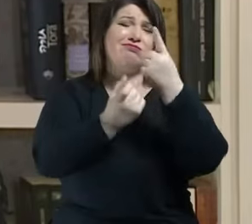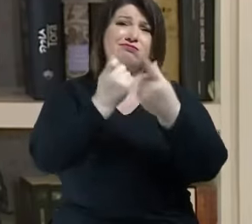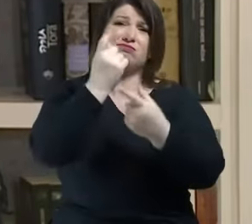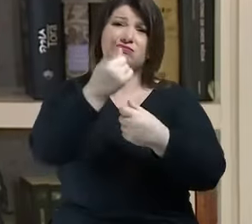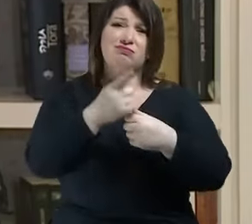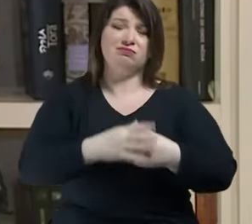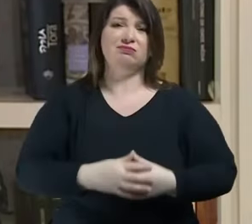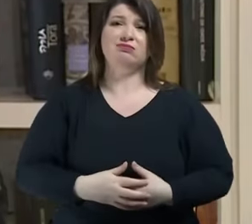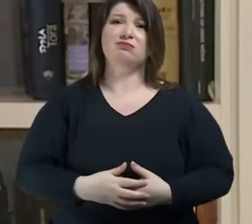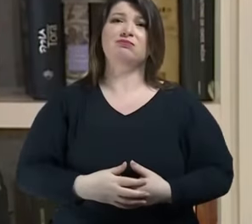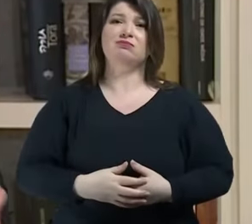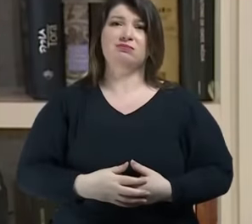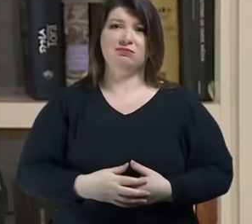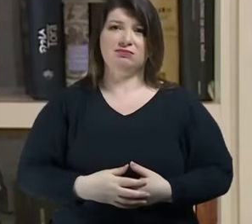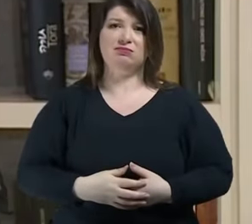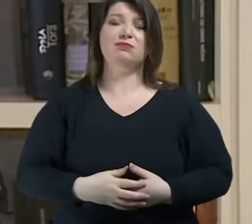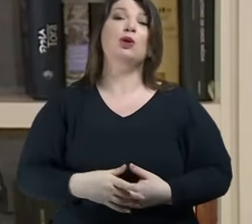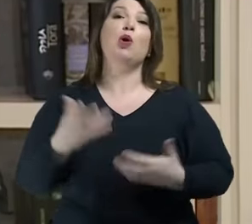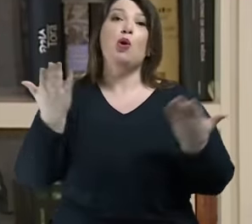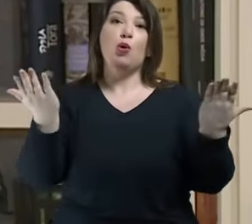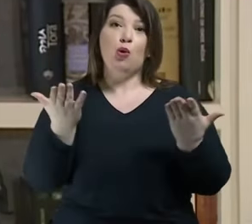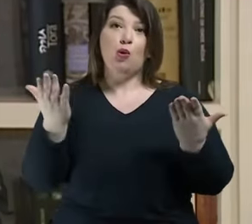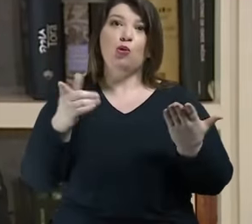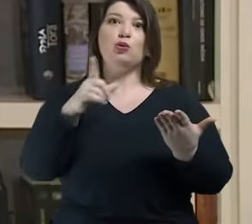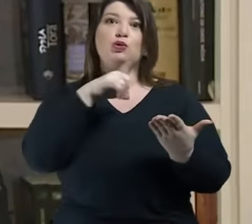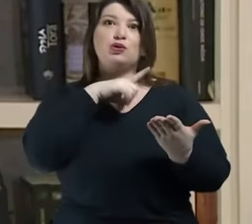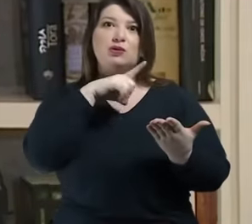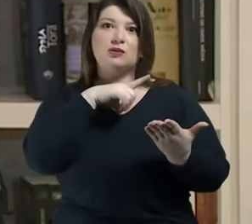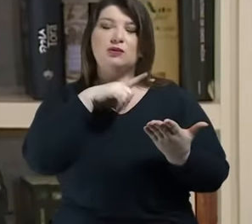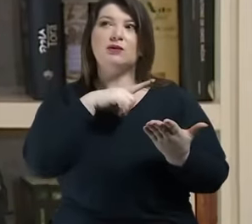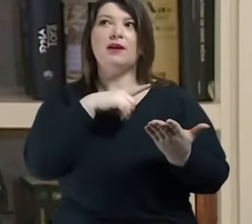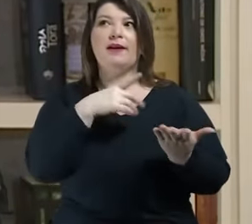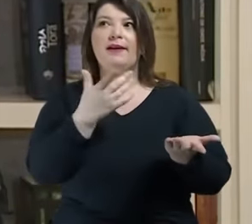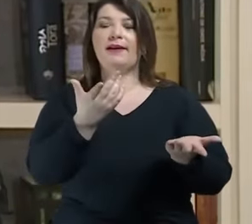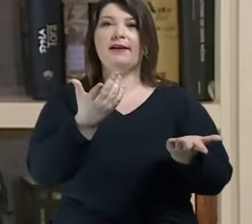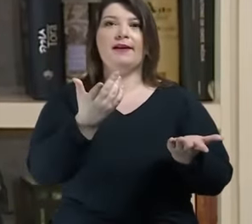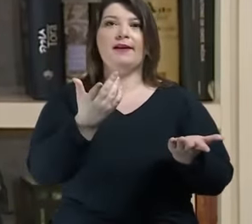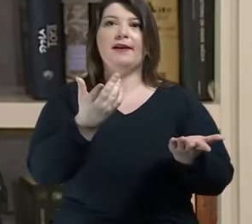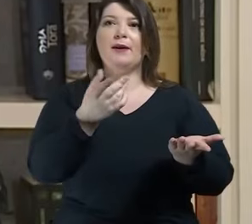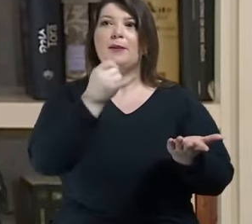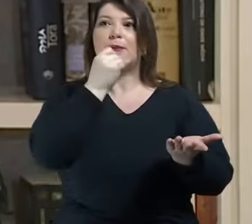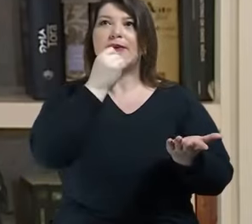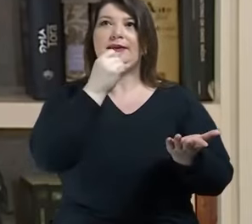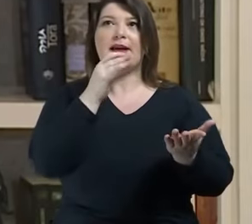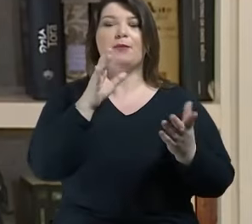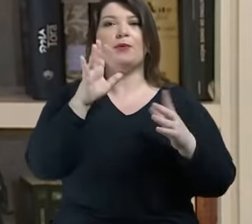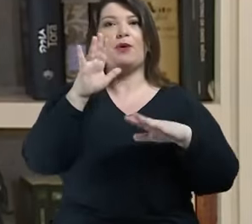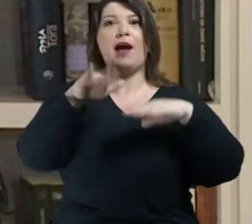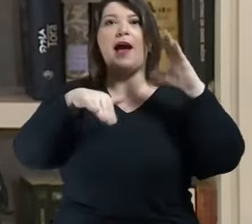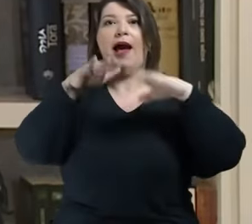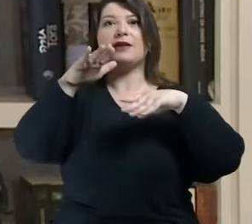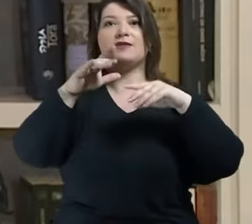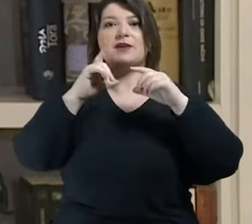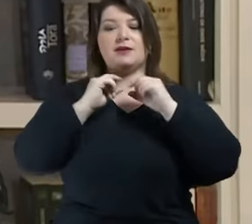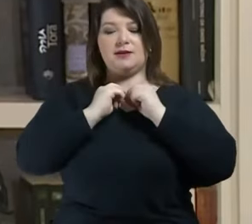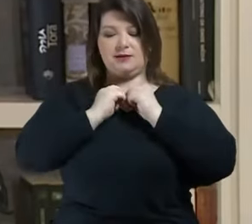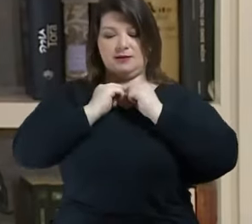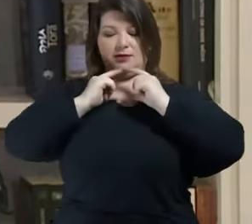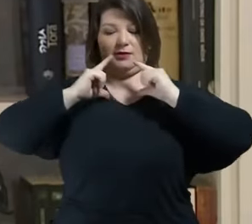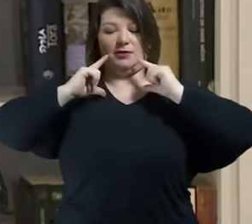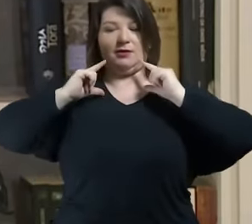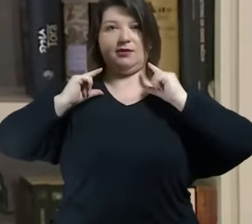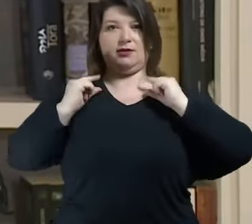alguém que ainda usa uma refinada e sofisticada gravata borboleta sem o nó pronto existem